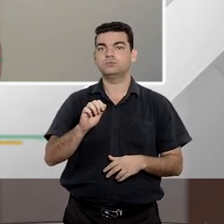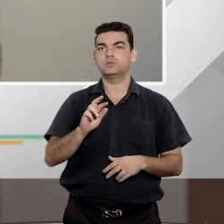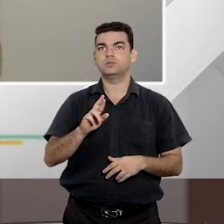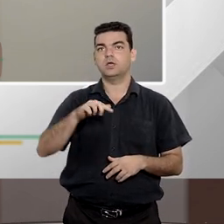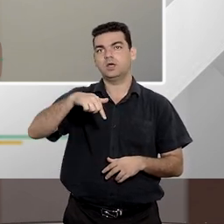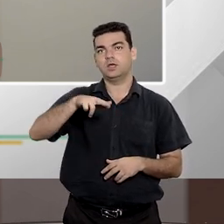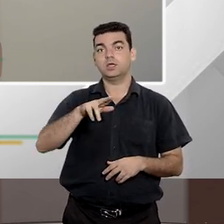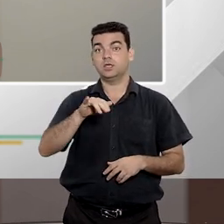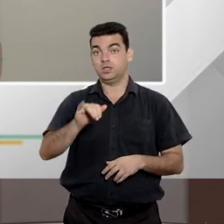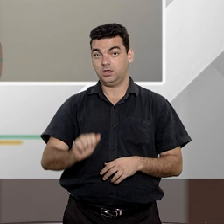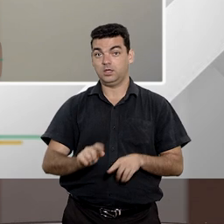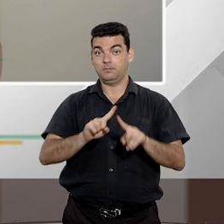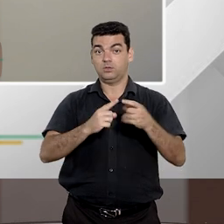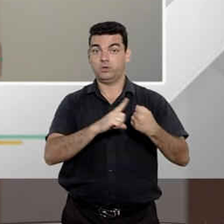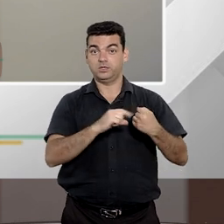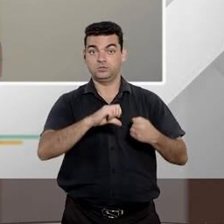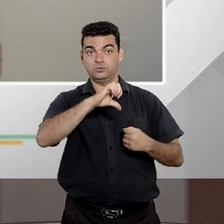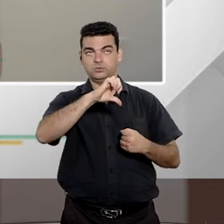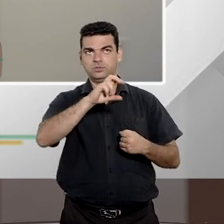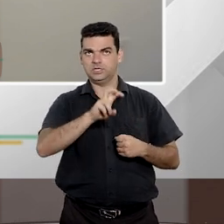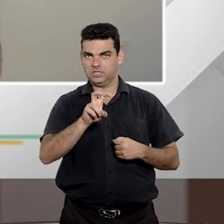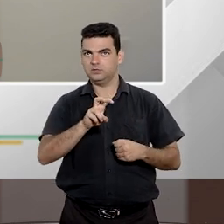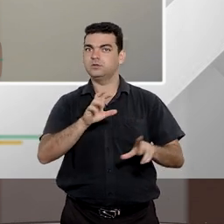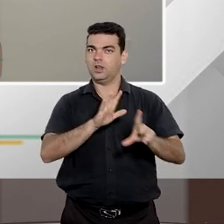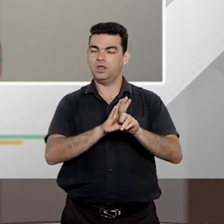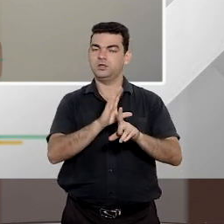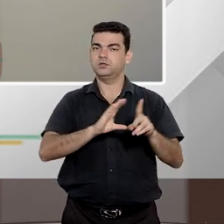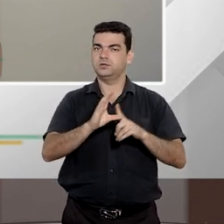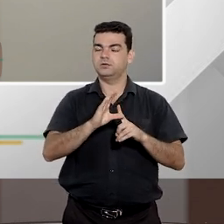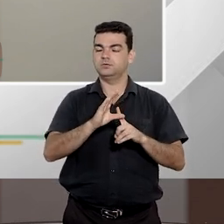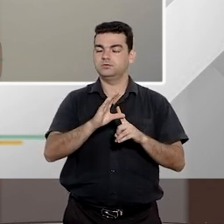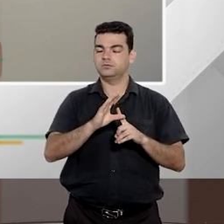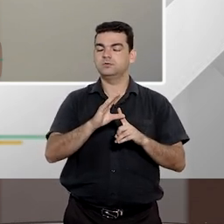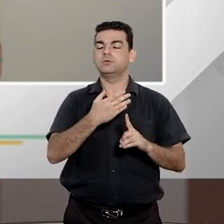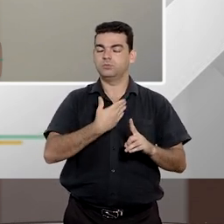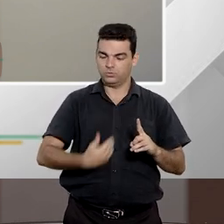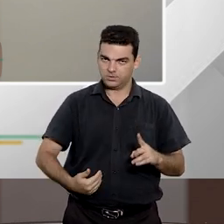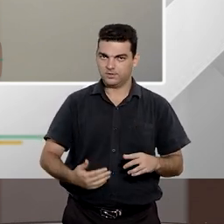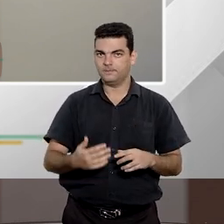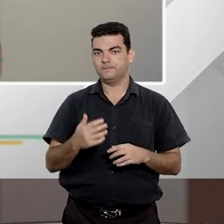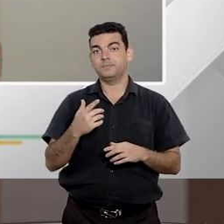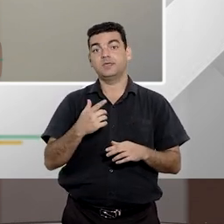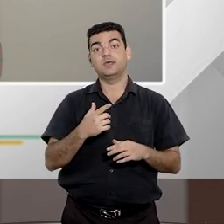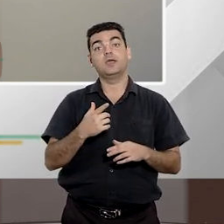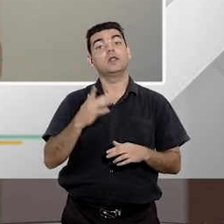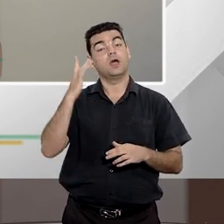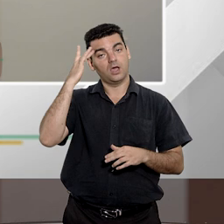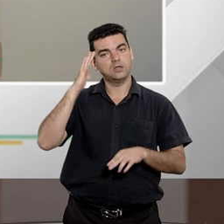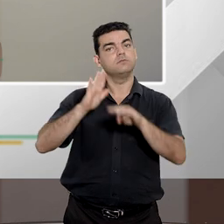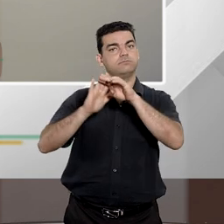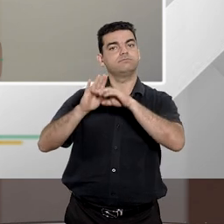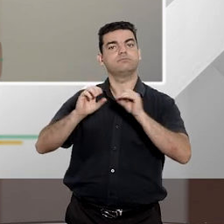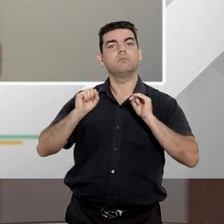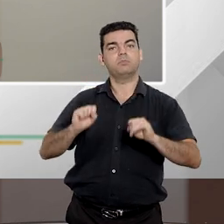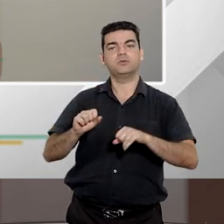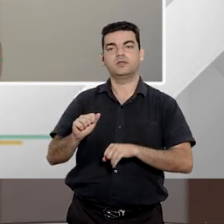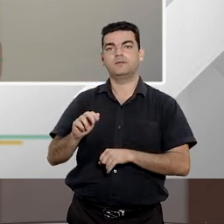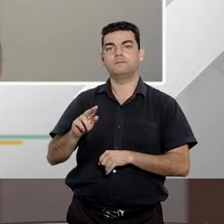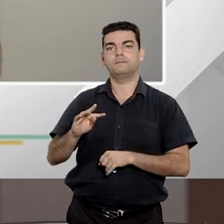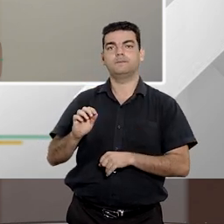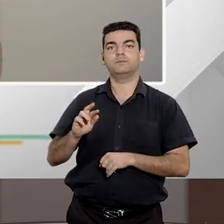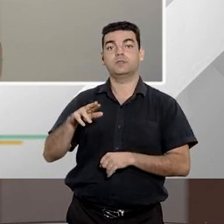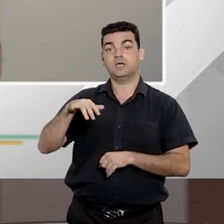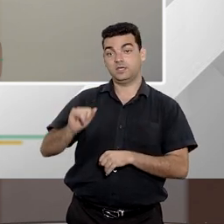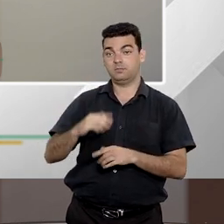em que o próprio artigo 5º da lei de ação civil pública prevê a legitimidade da autarquia